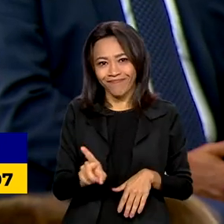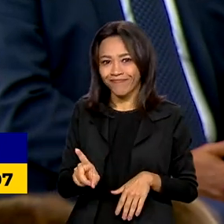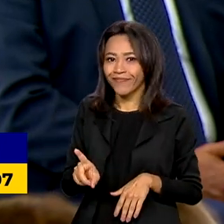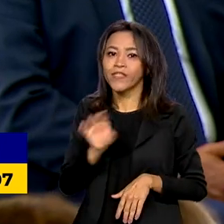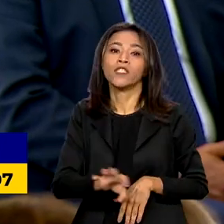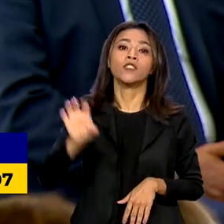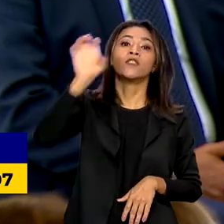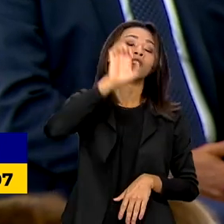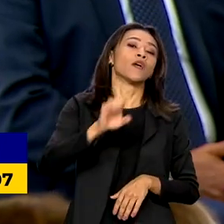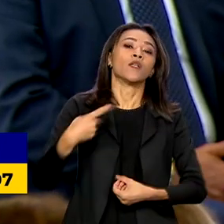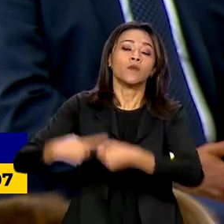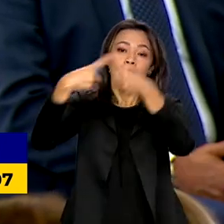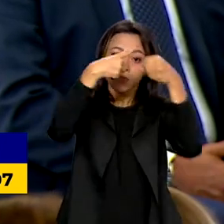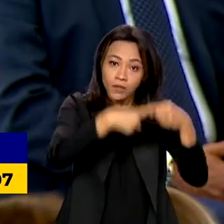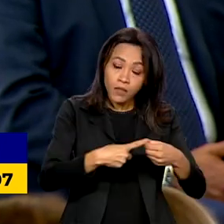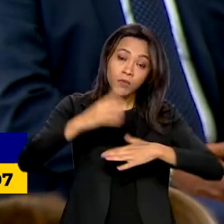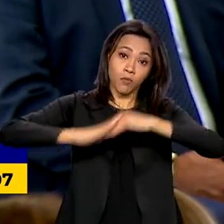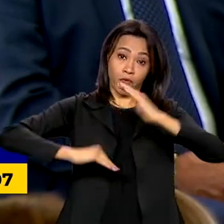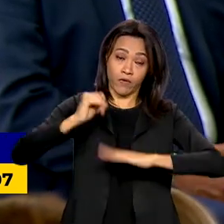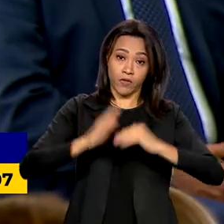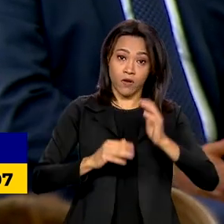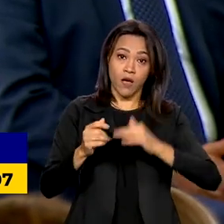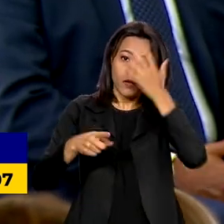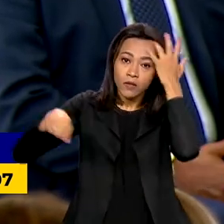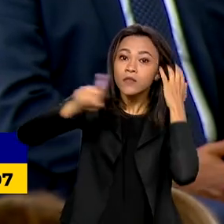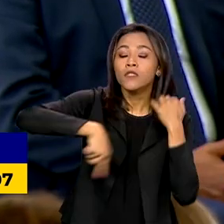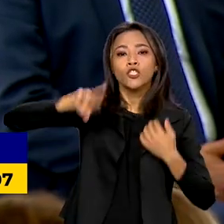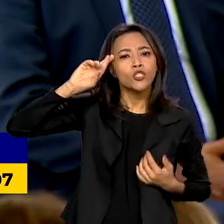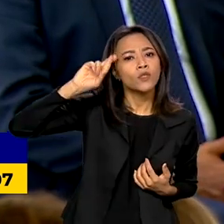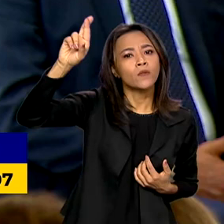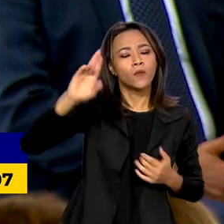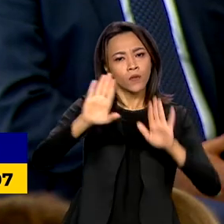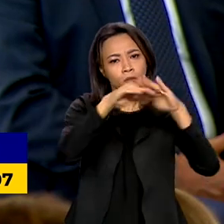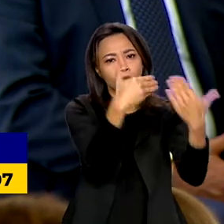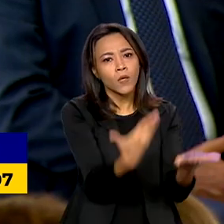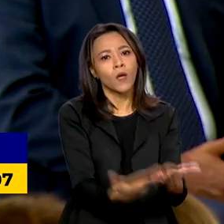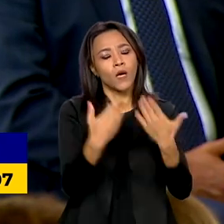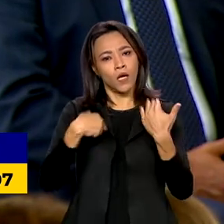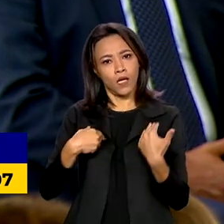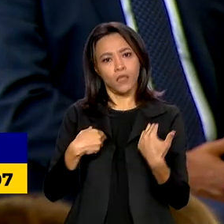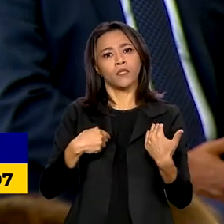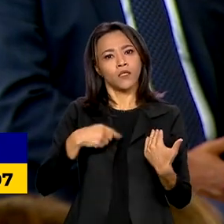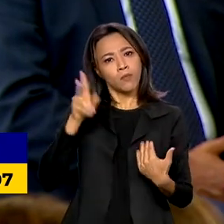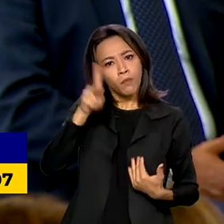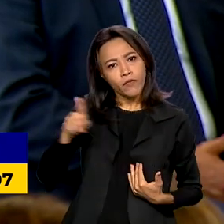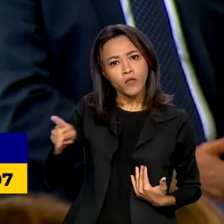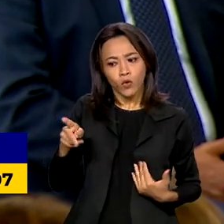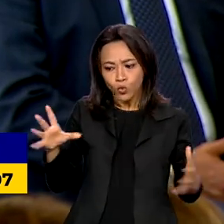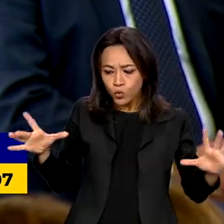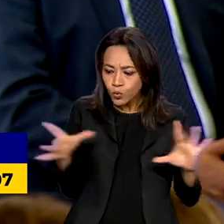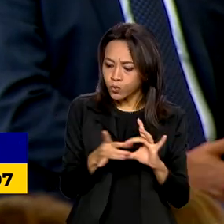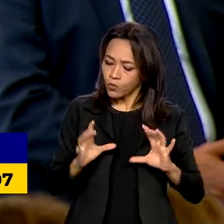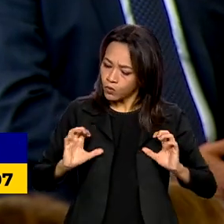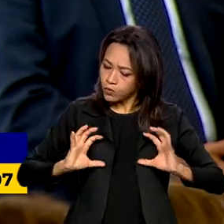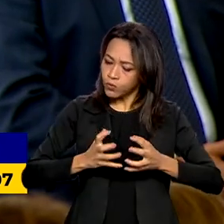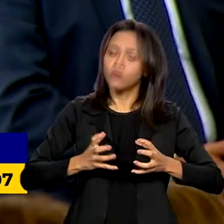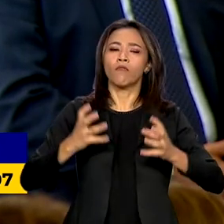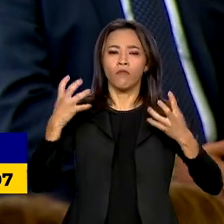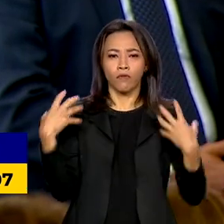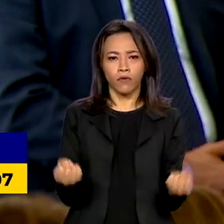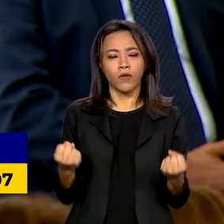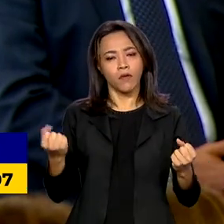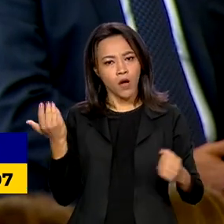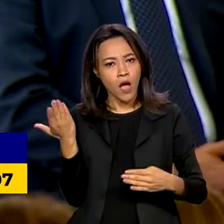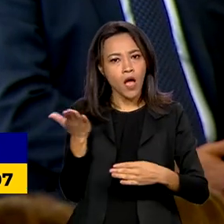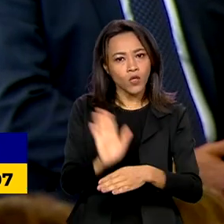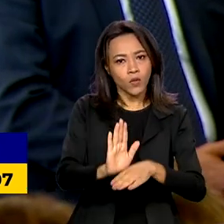municípios, especialistas, os gestores e os professores mostrarão que juntos somos capazes de ajudar as